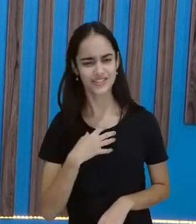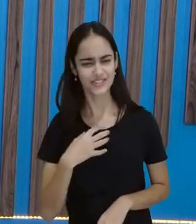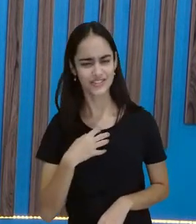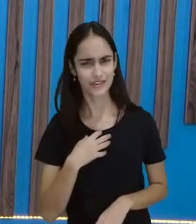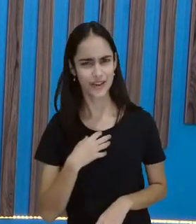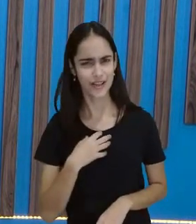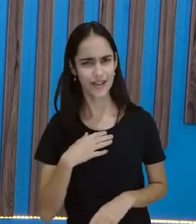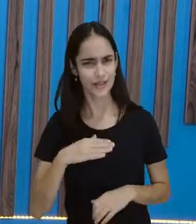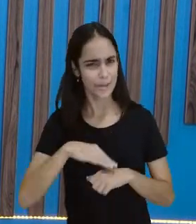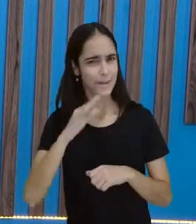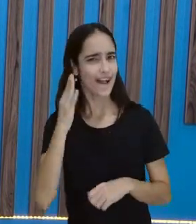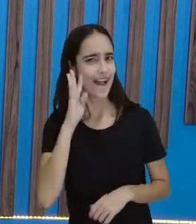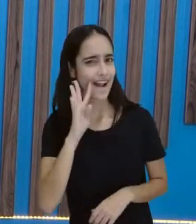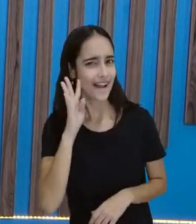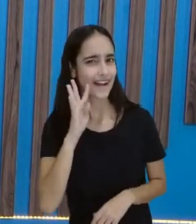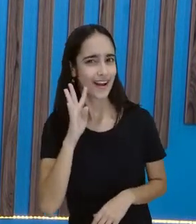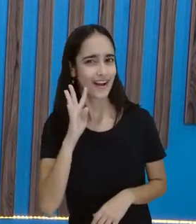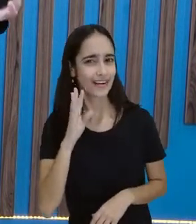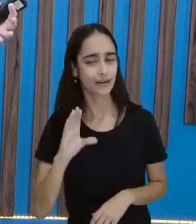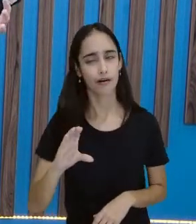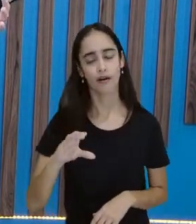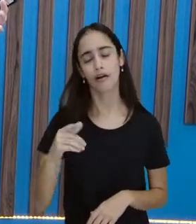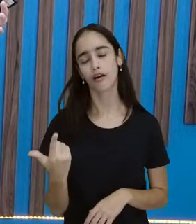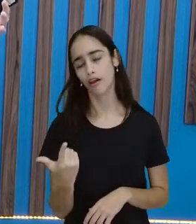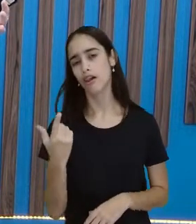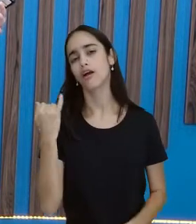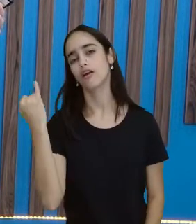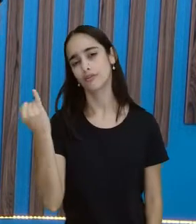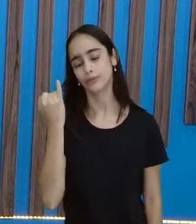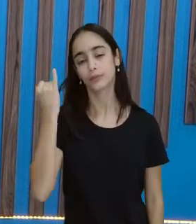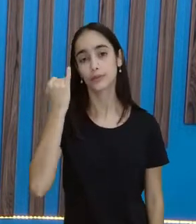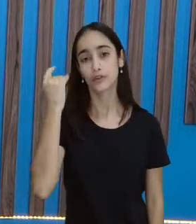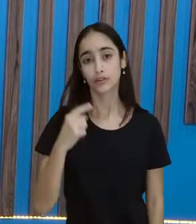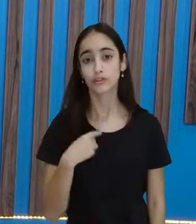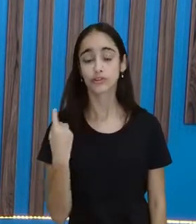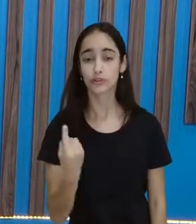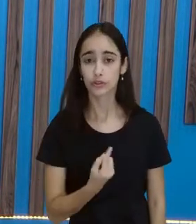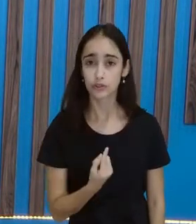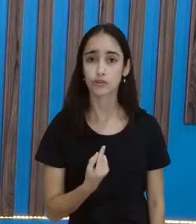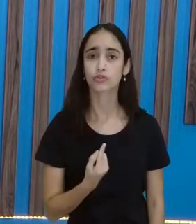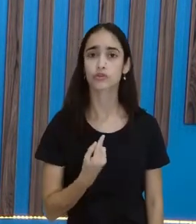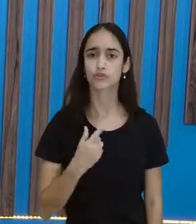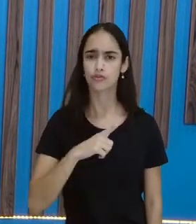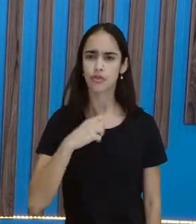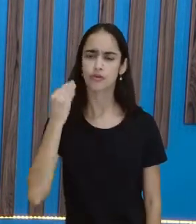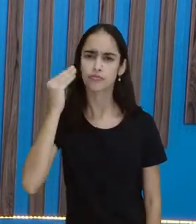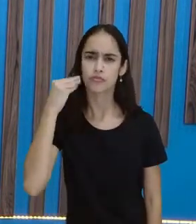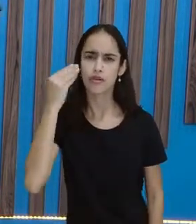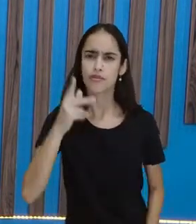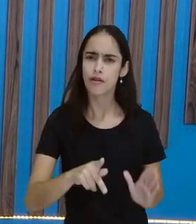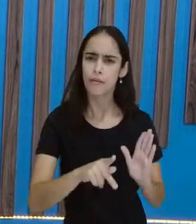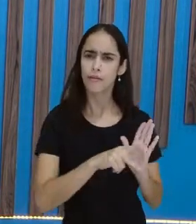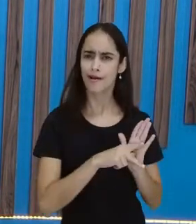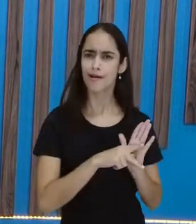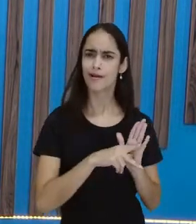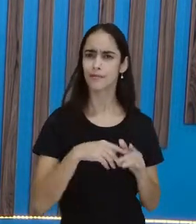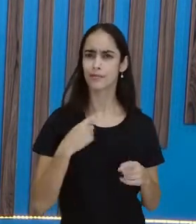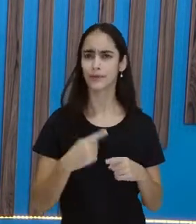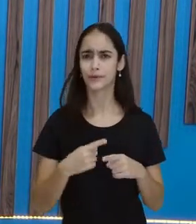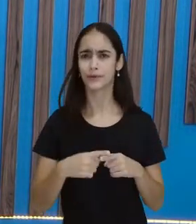Claro que é importante a gente passar por muitas situações, porque tudo isso, olha, vai nos trazendo